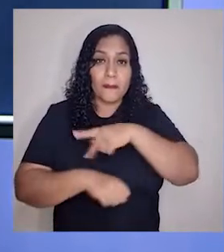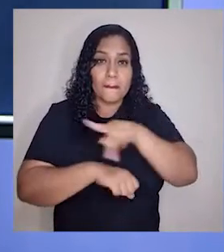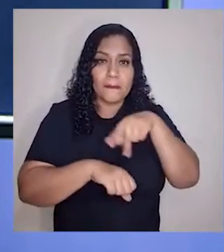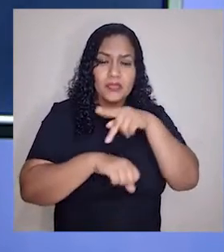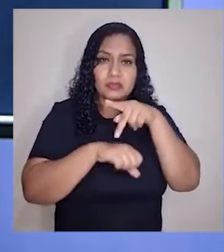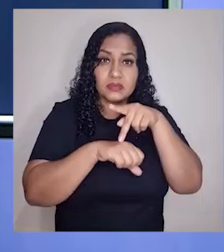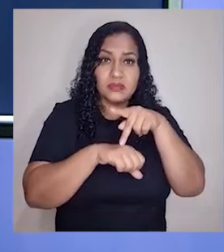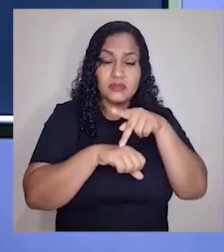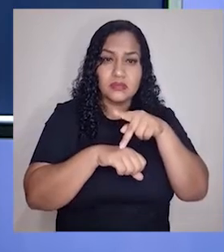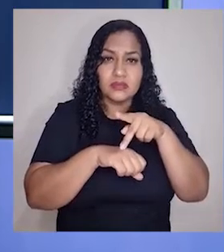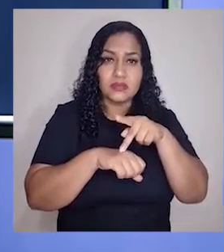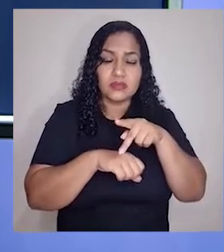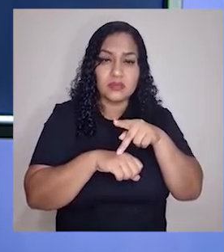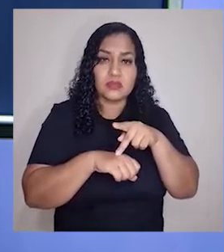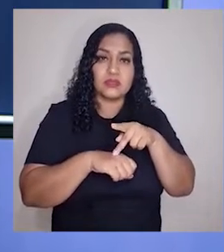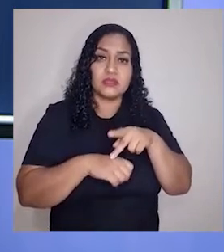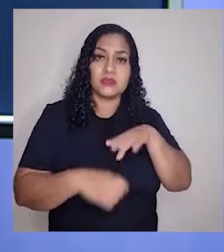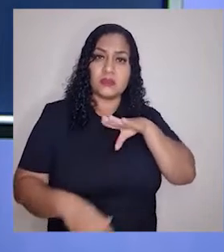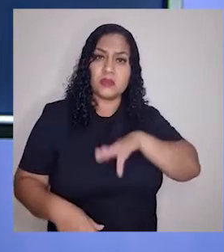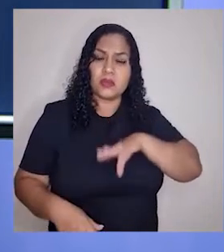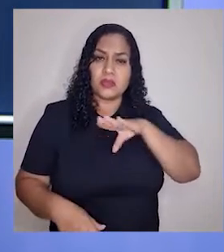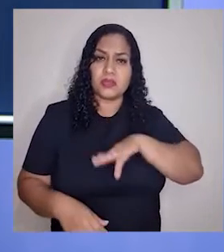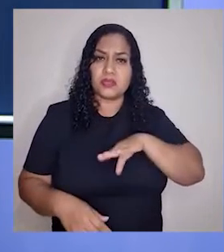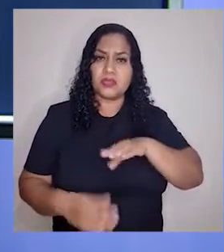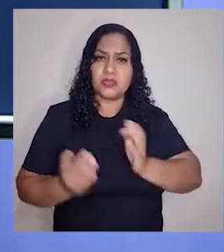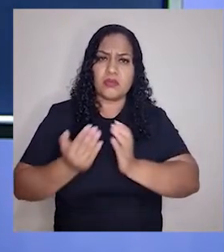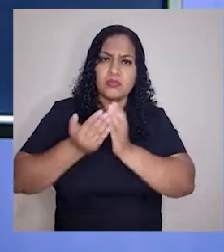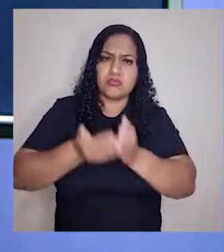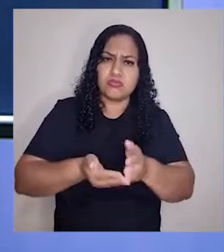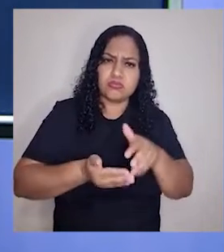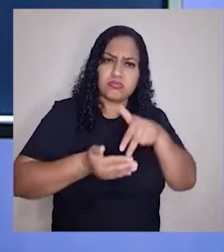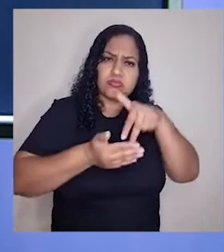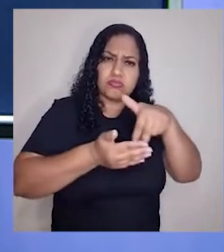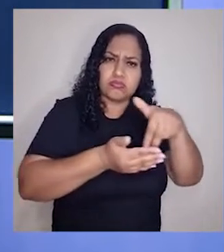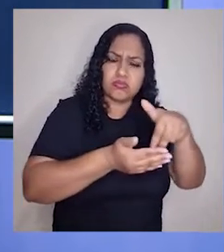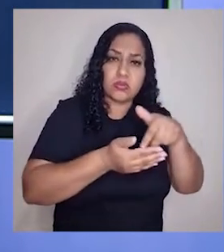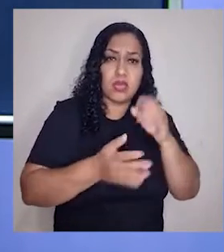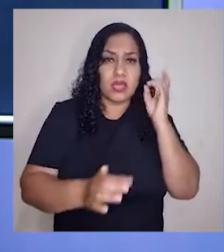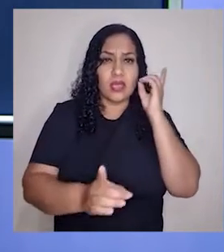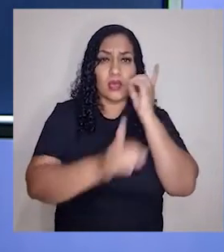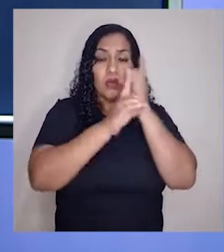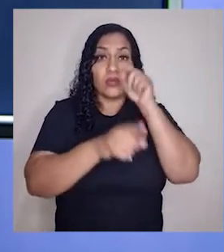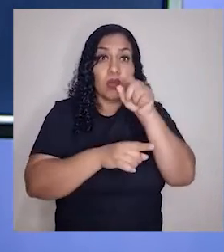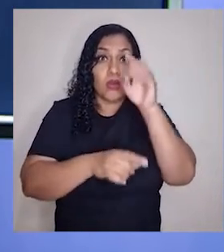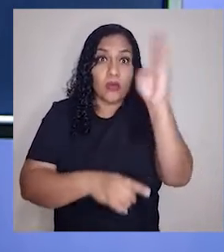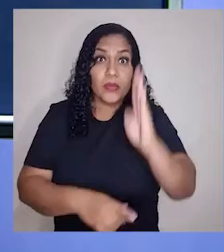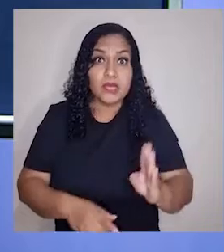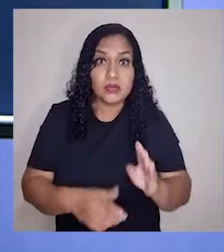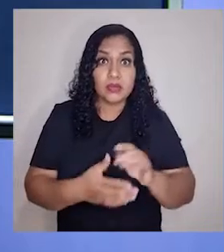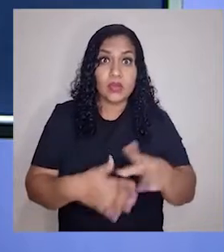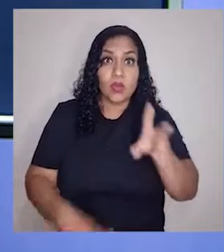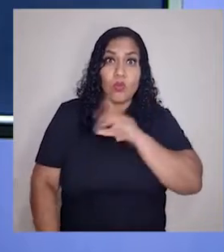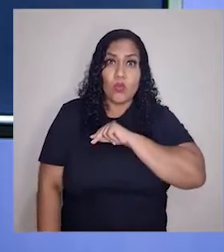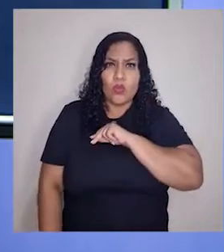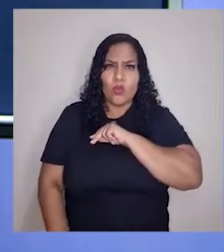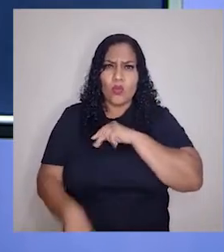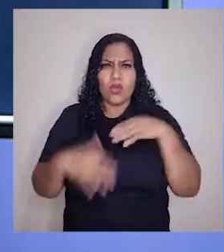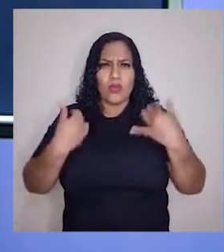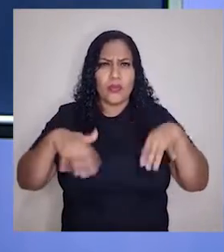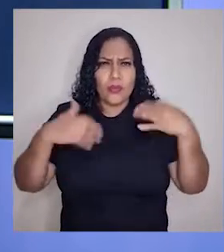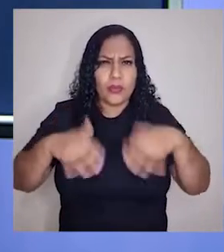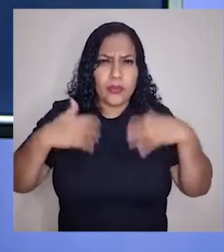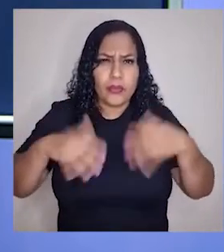Os portugueses Pedro Álvares Cabral encontraram o Brasil. E ali eles pensaram, ó céus,